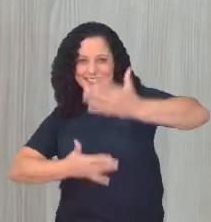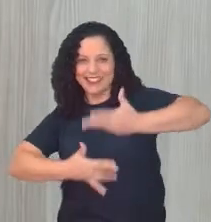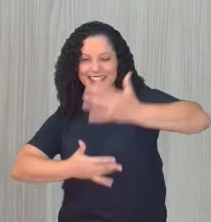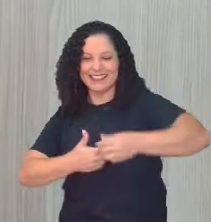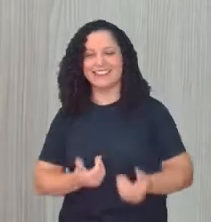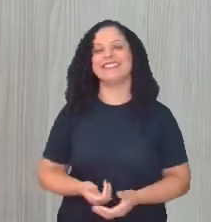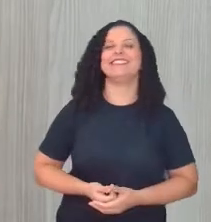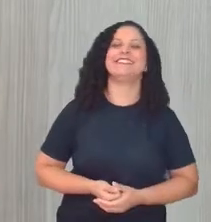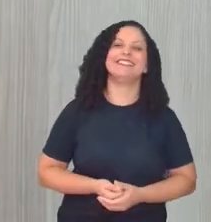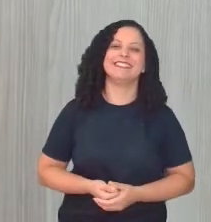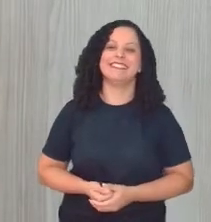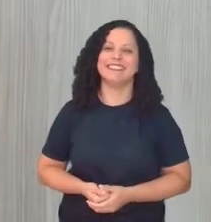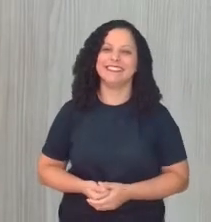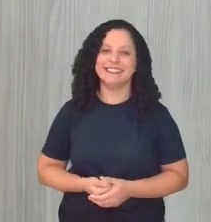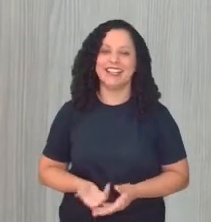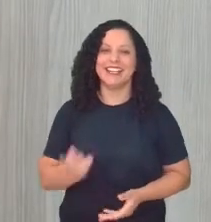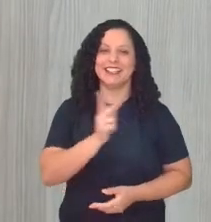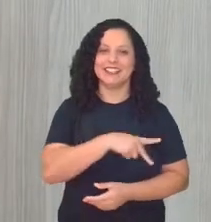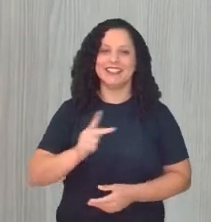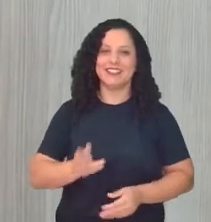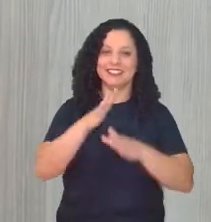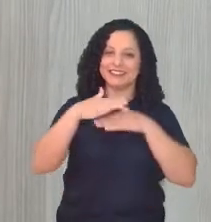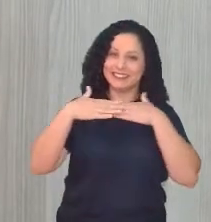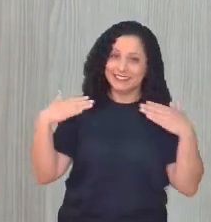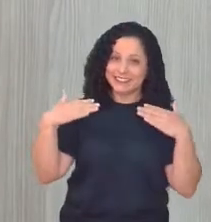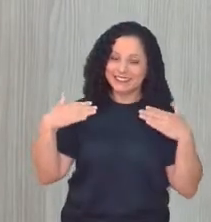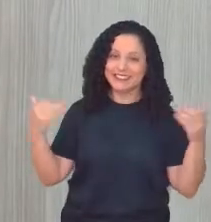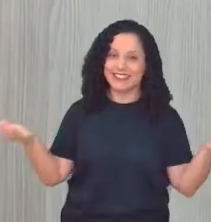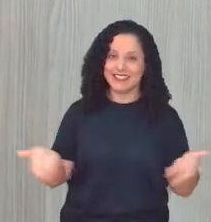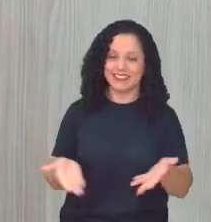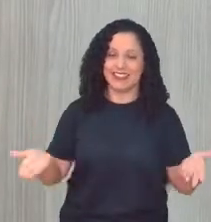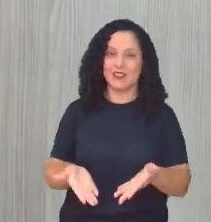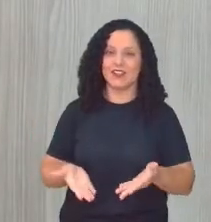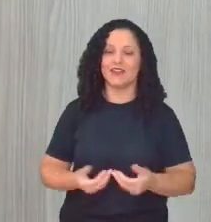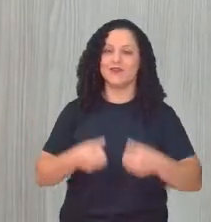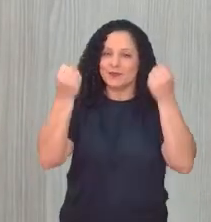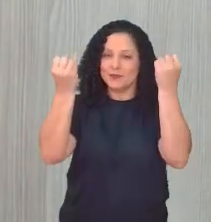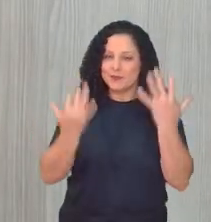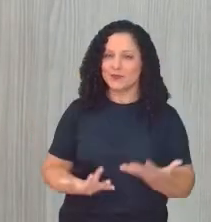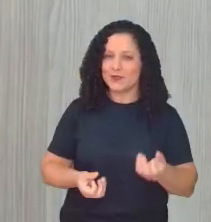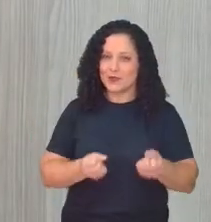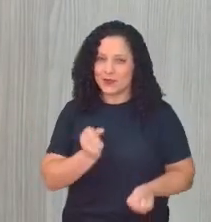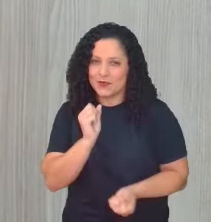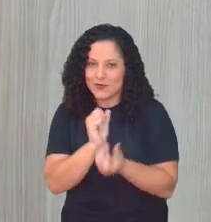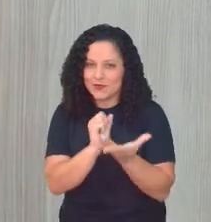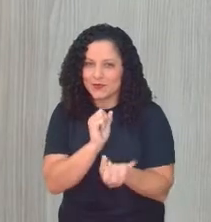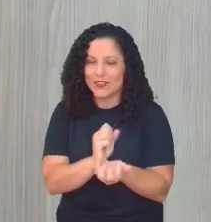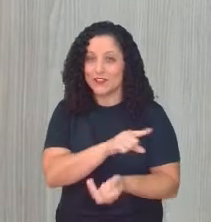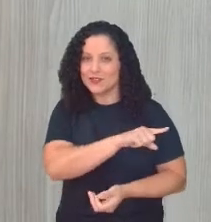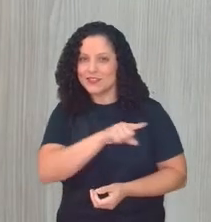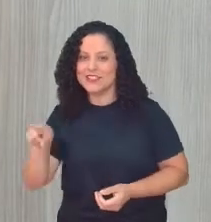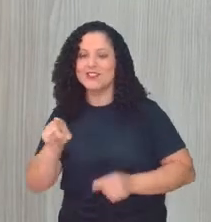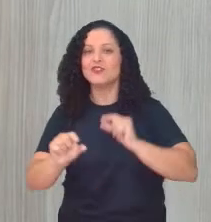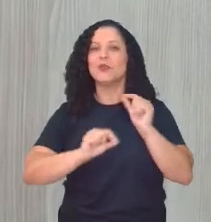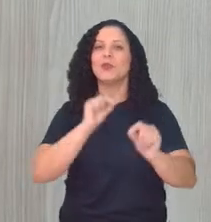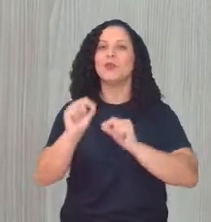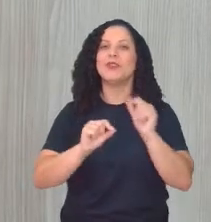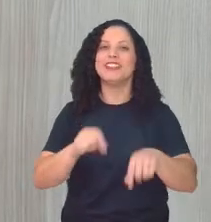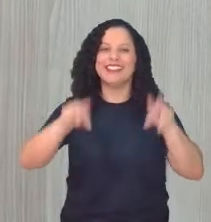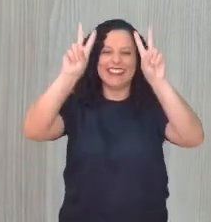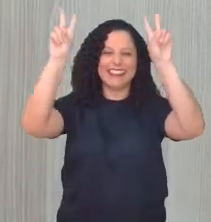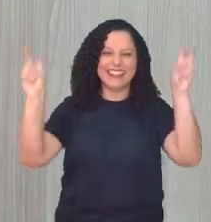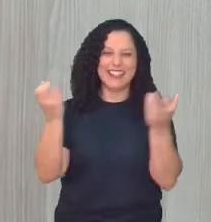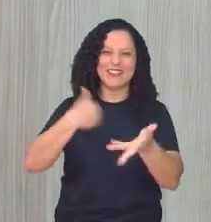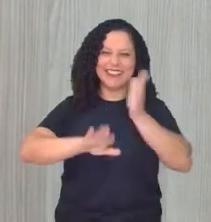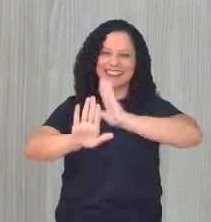Gilson Soares. O próprio, chegando aqui na sua tela, vou fazer uma revelação, pessoal do Sétimo Mano. A conversa de bastidor aqui era sobre emagrecimento.